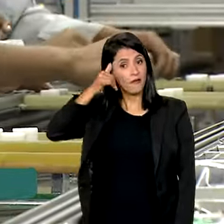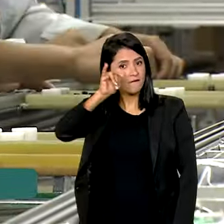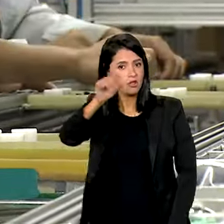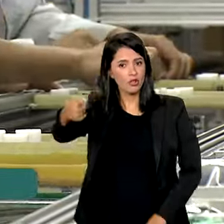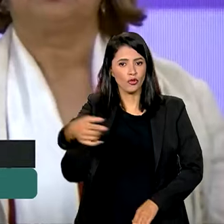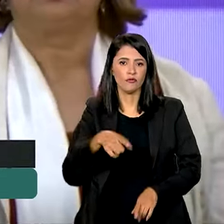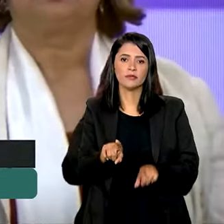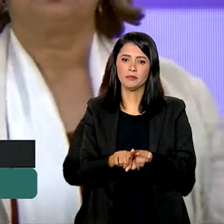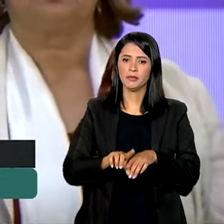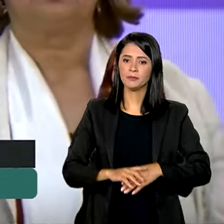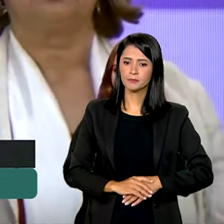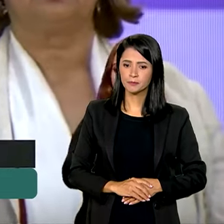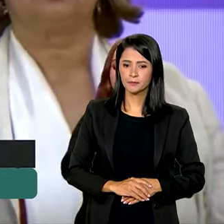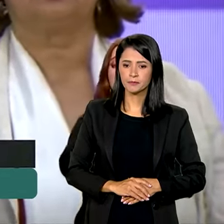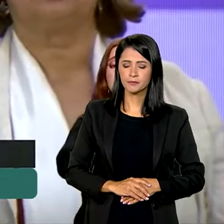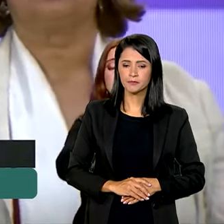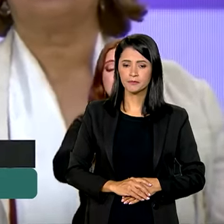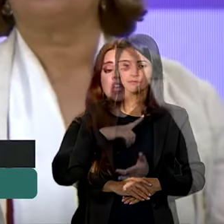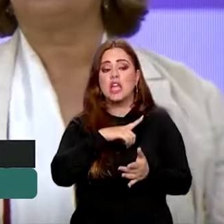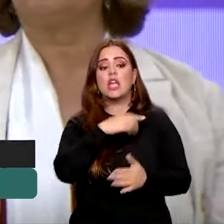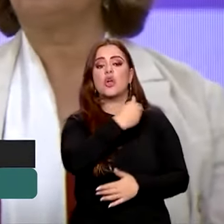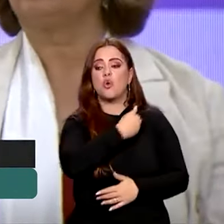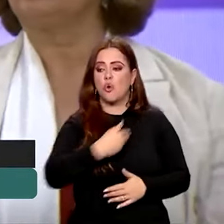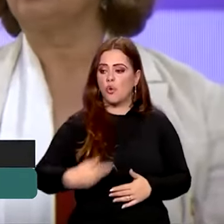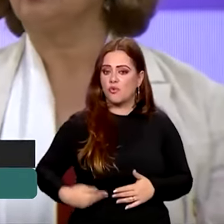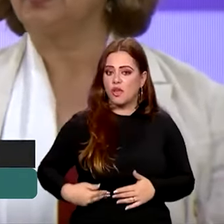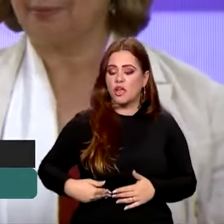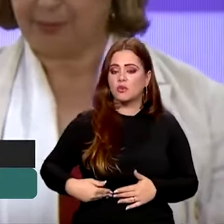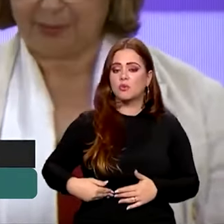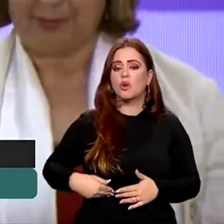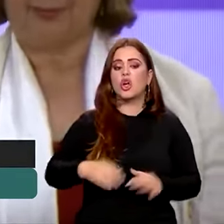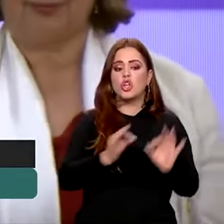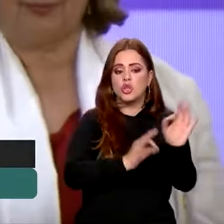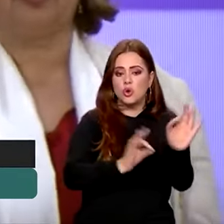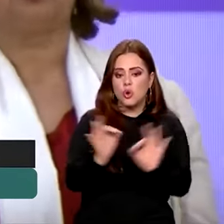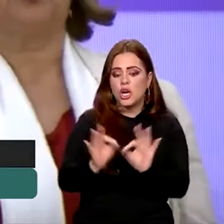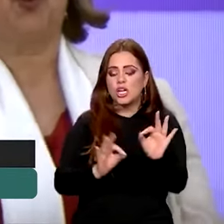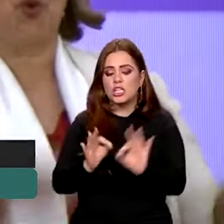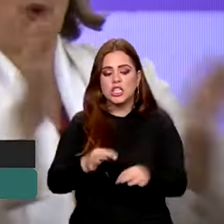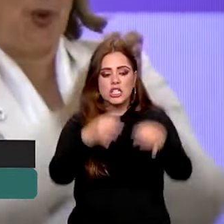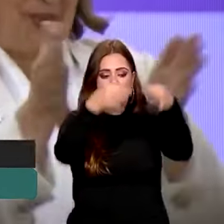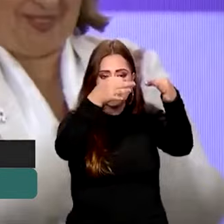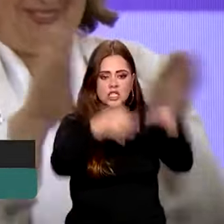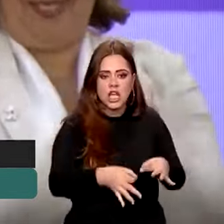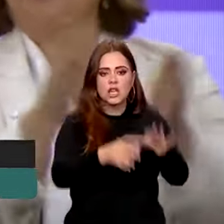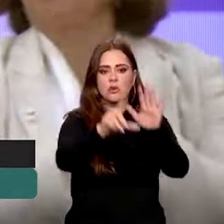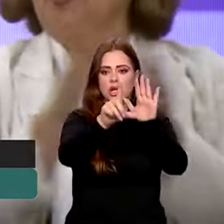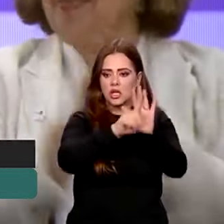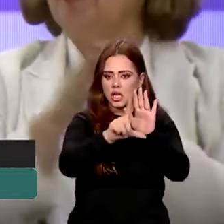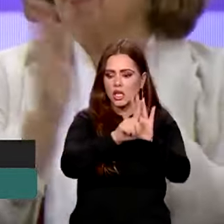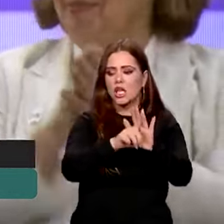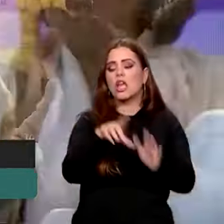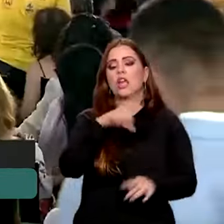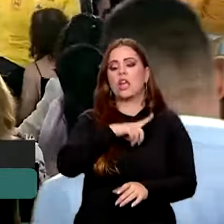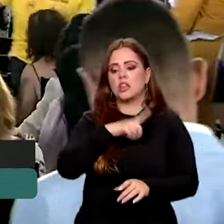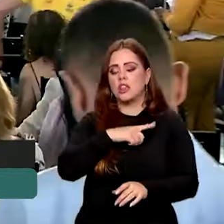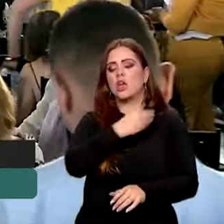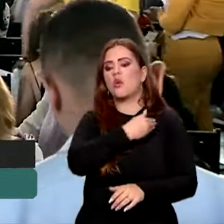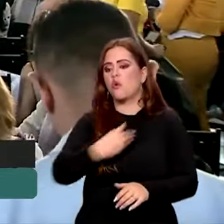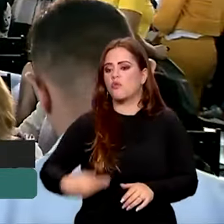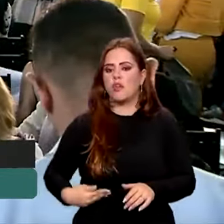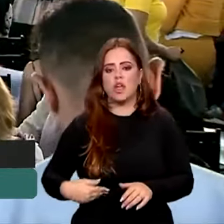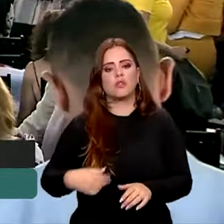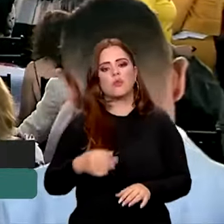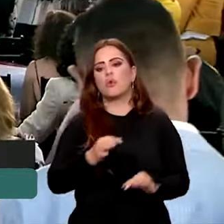novas. Tem governo que faz cumprir a lei e tem governo que não faz cumprir a lei. E o nosso